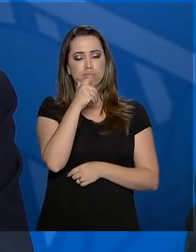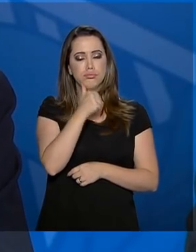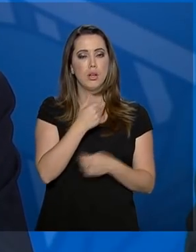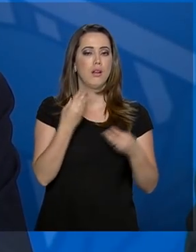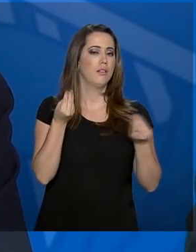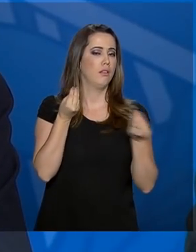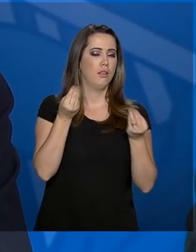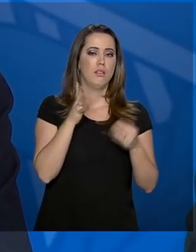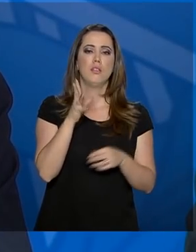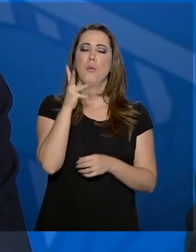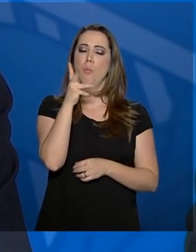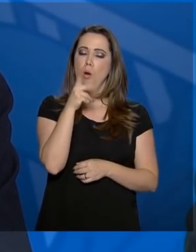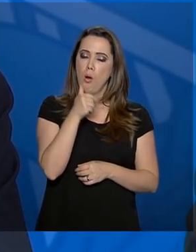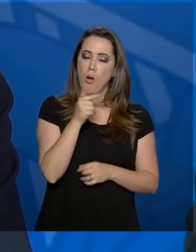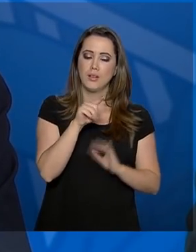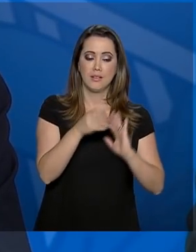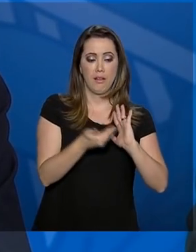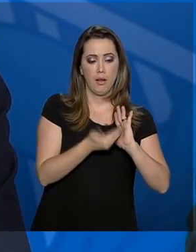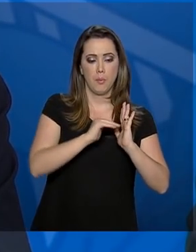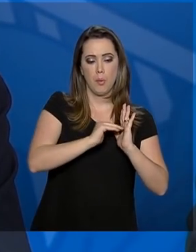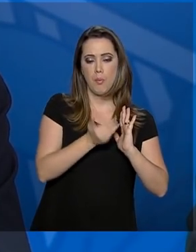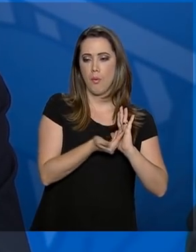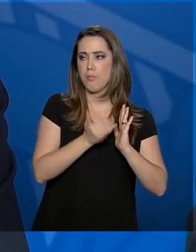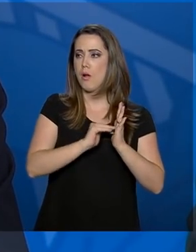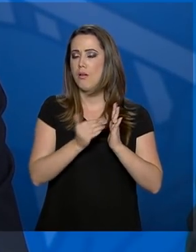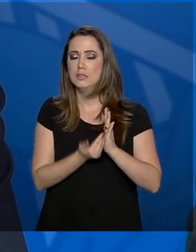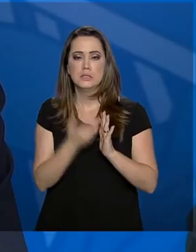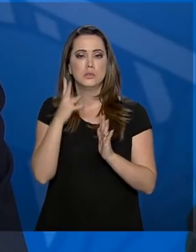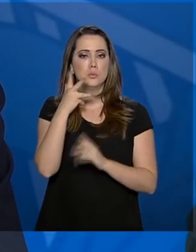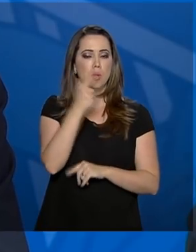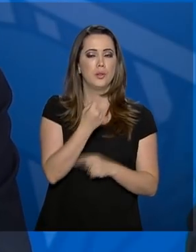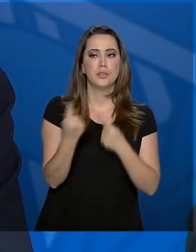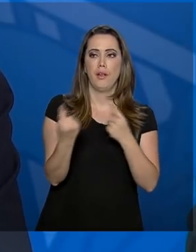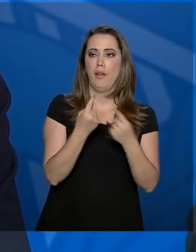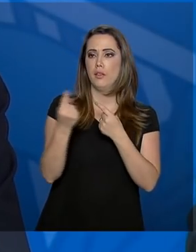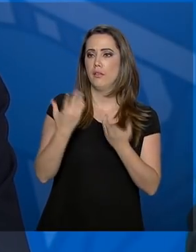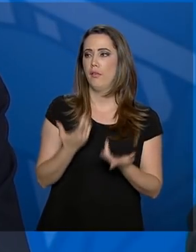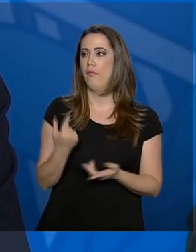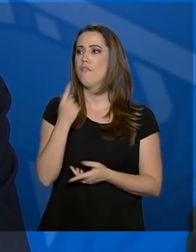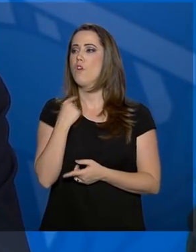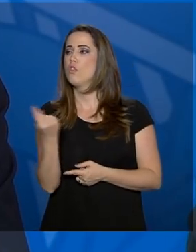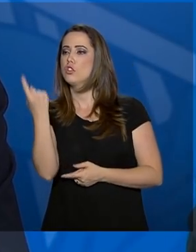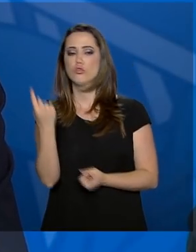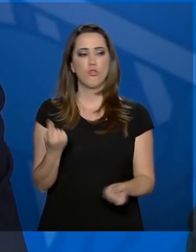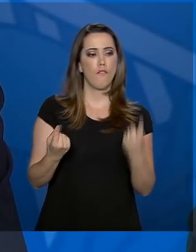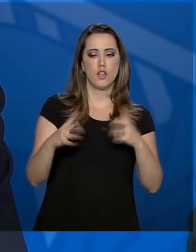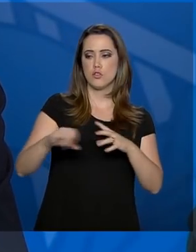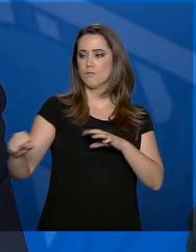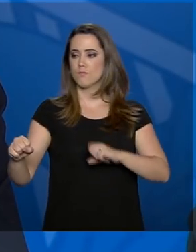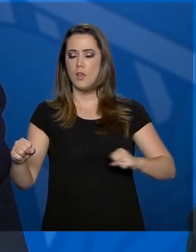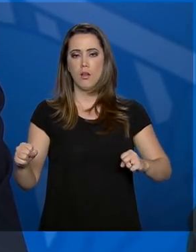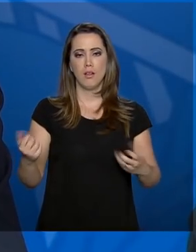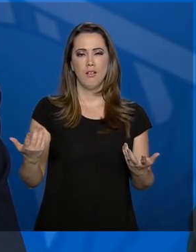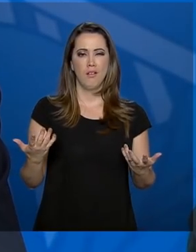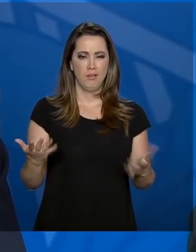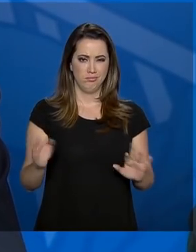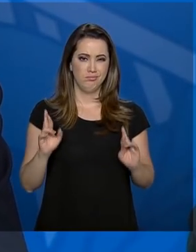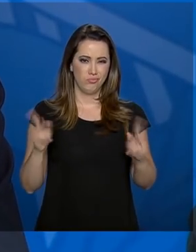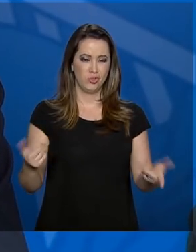nas duas casas, porque tem muitos interesses envolvidos e cada um puxa um pouco mais para o seu lado. Isso é natural,